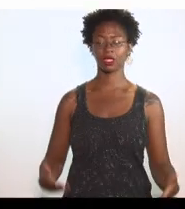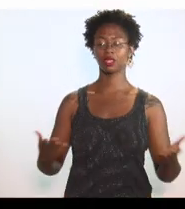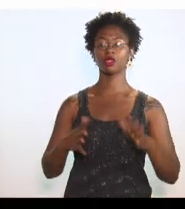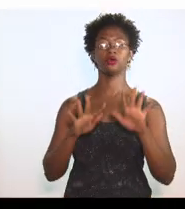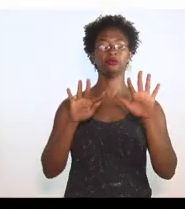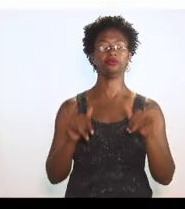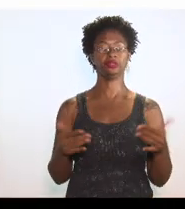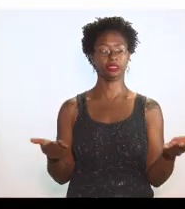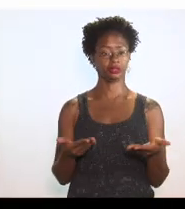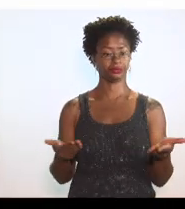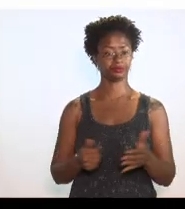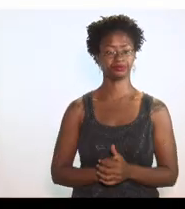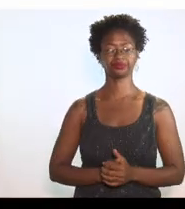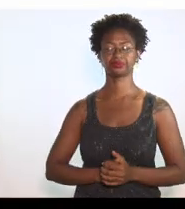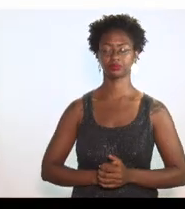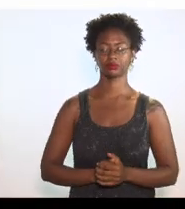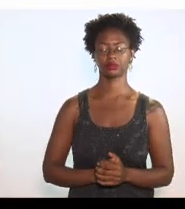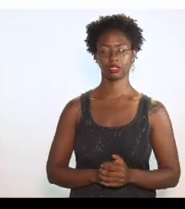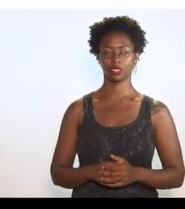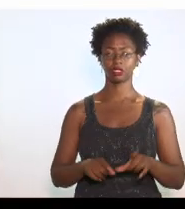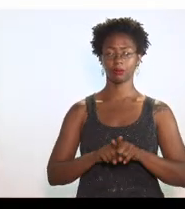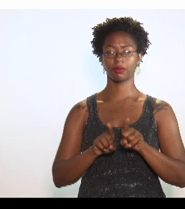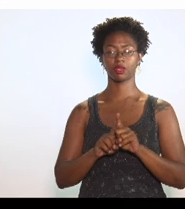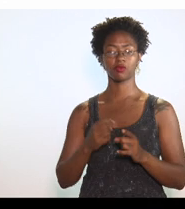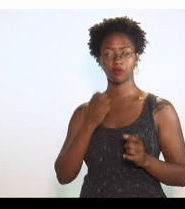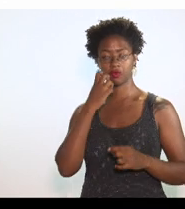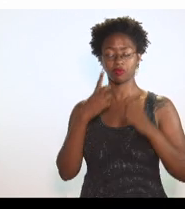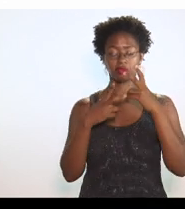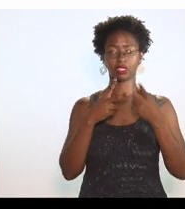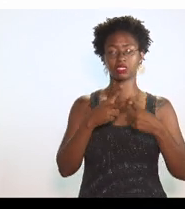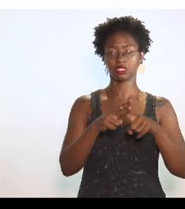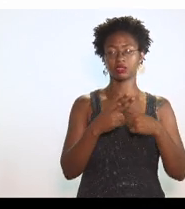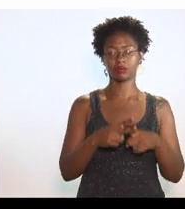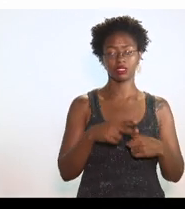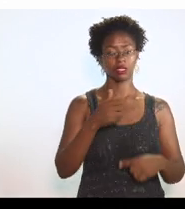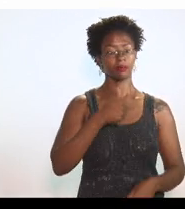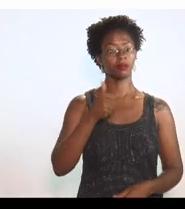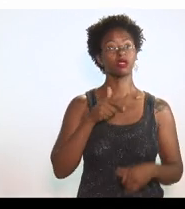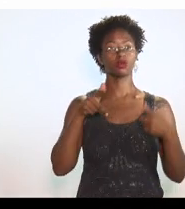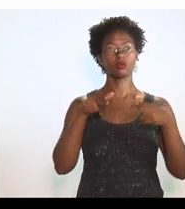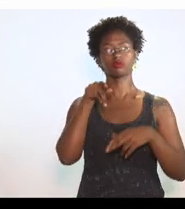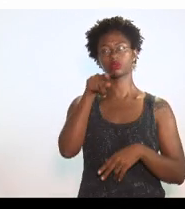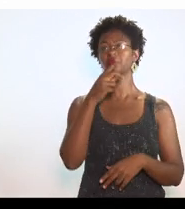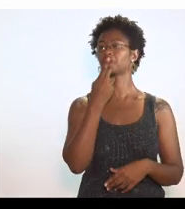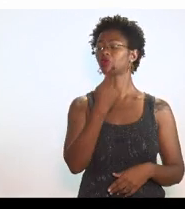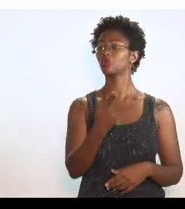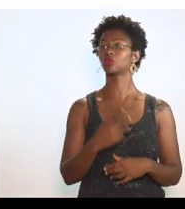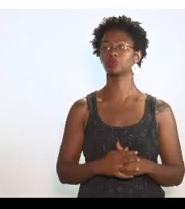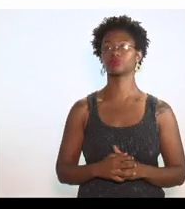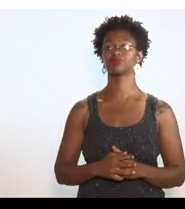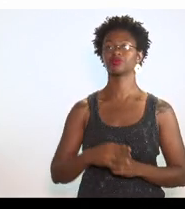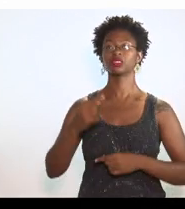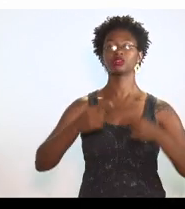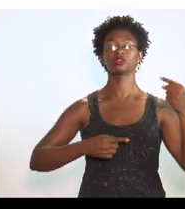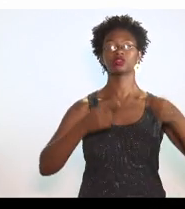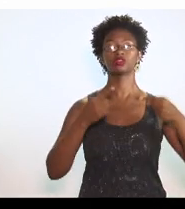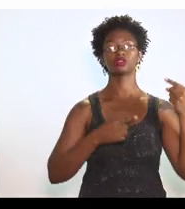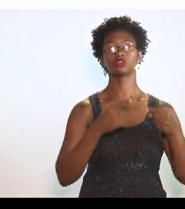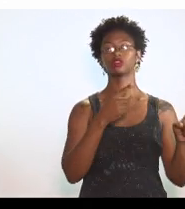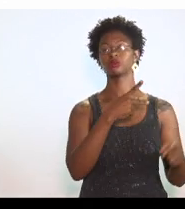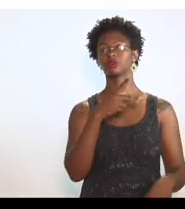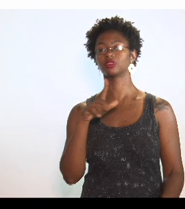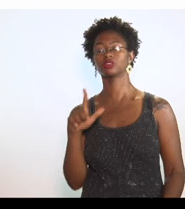um pouco aqui nas questões das emendas, a primeira delas, como o senhor muito bem colocou, é a questão da discussão de ser um projeto de lei